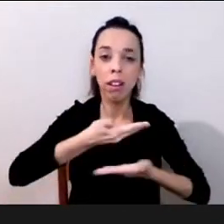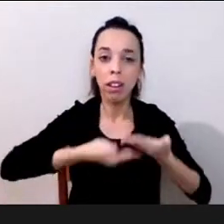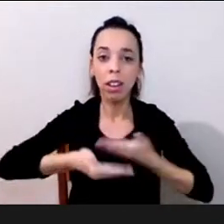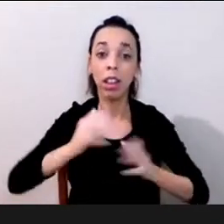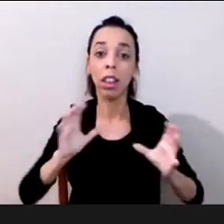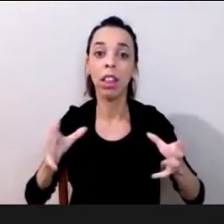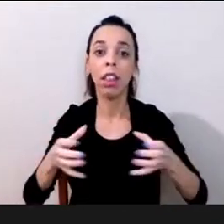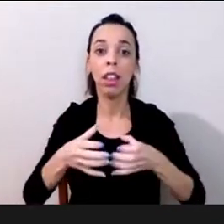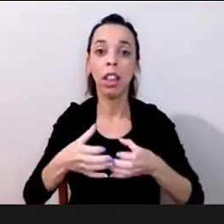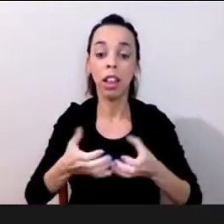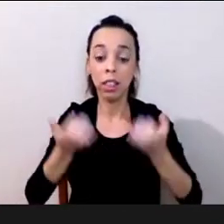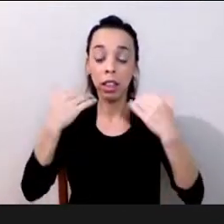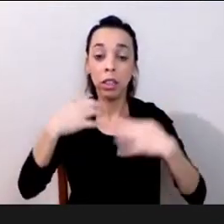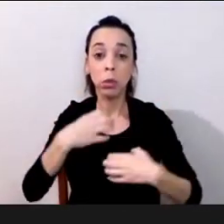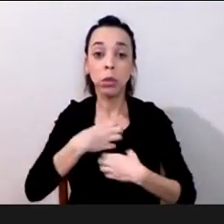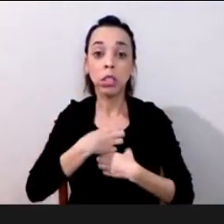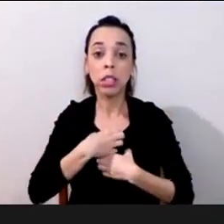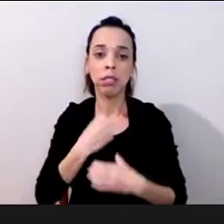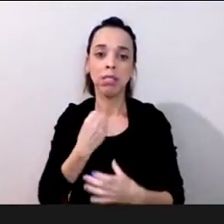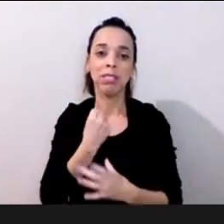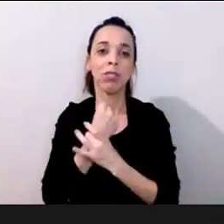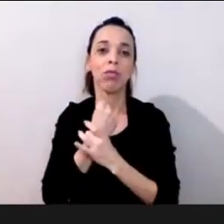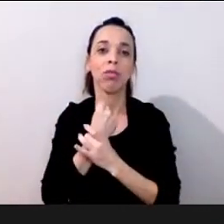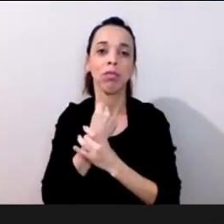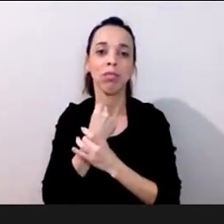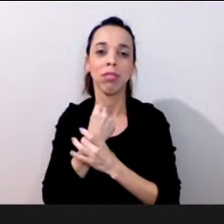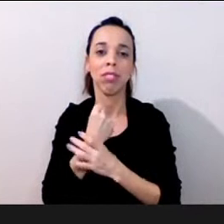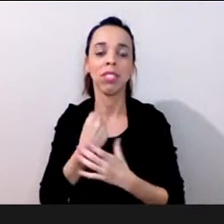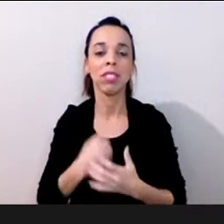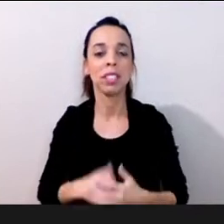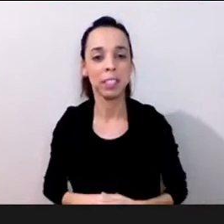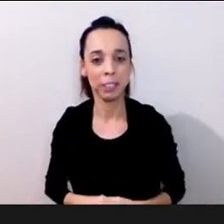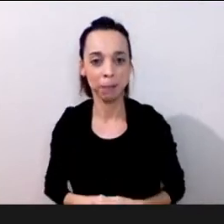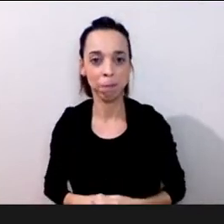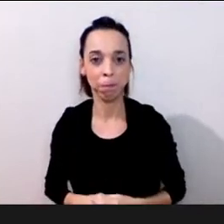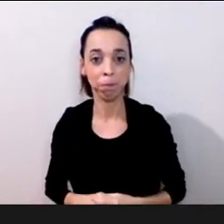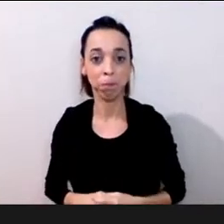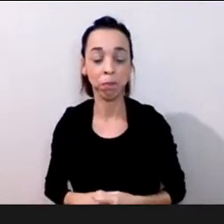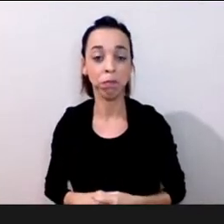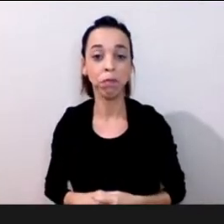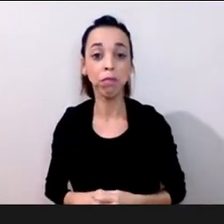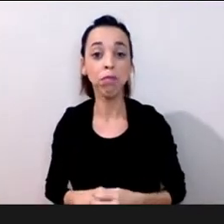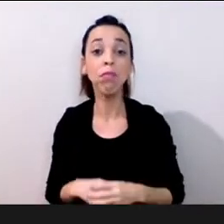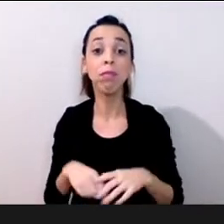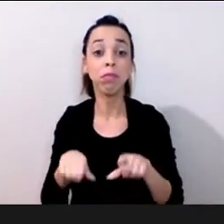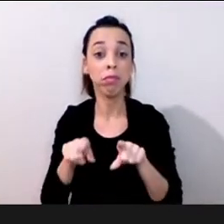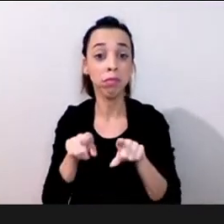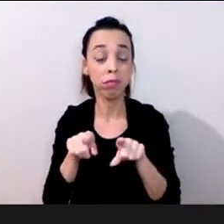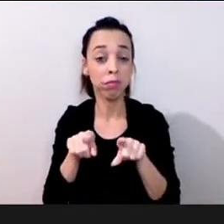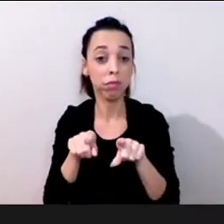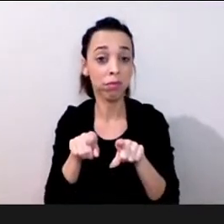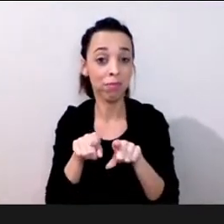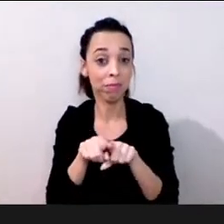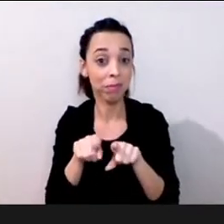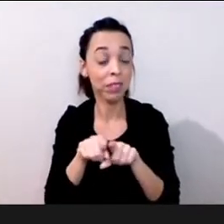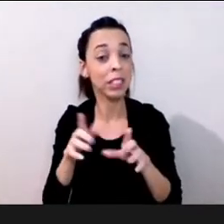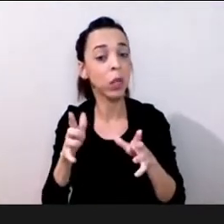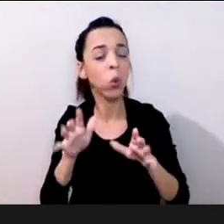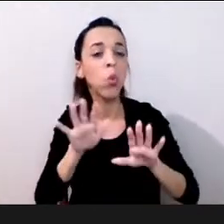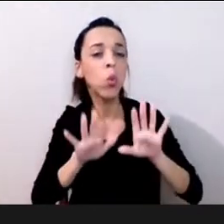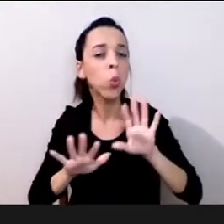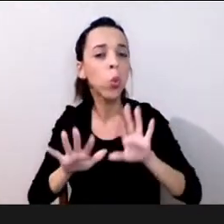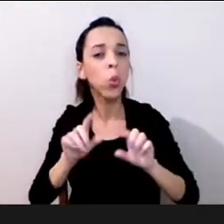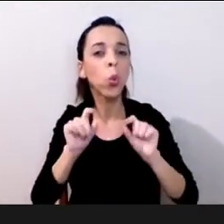empodera individualmente e nos fortalece também enquanto coletivo mas também acho que esse cuidado que a gente precisa ter já estamos